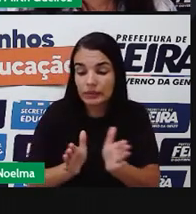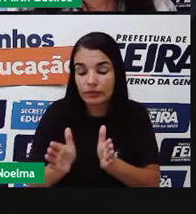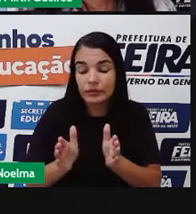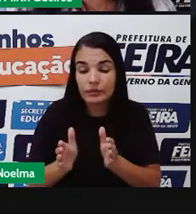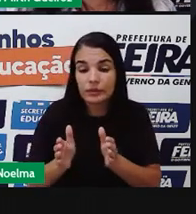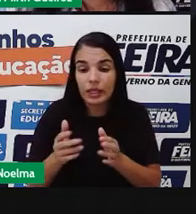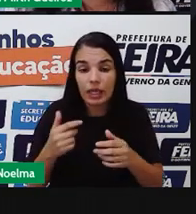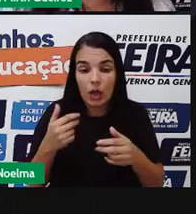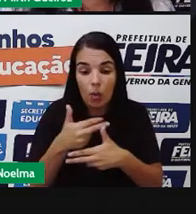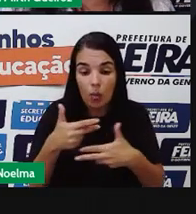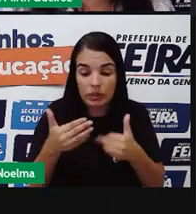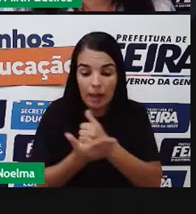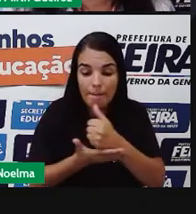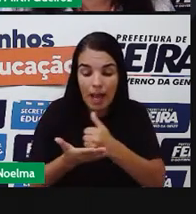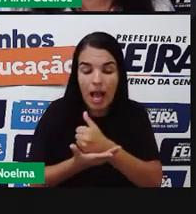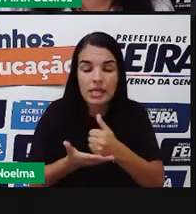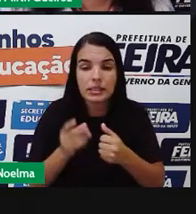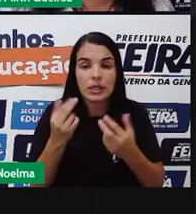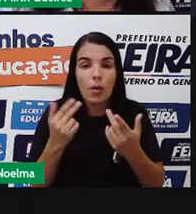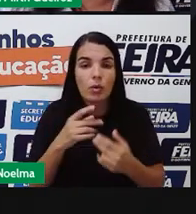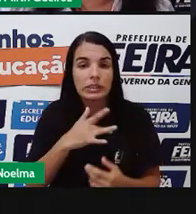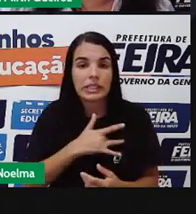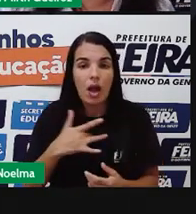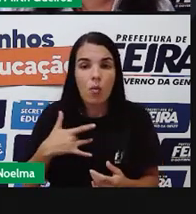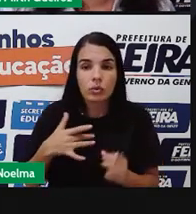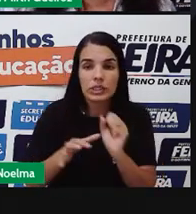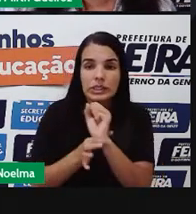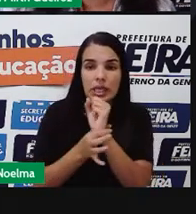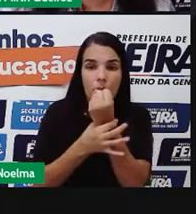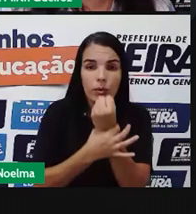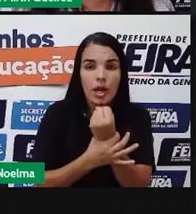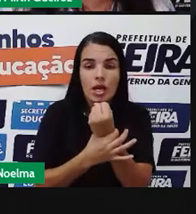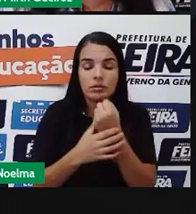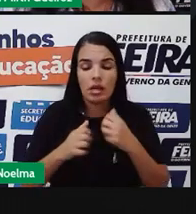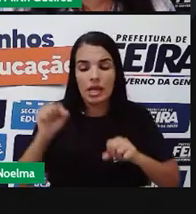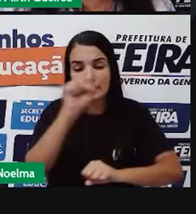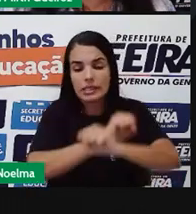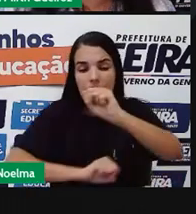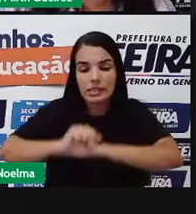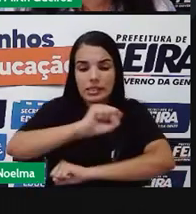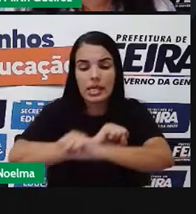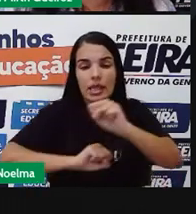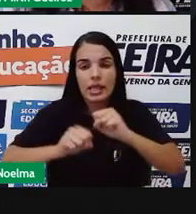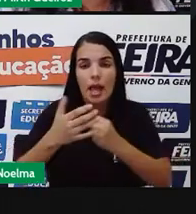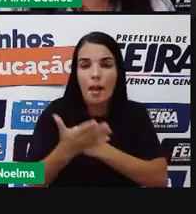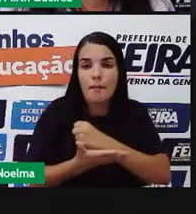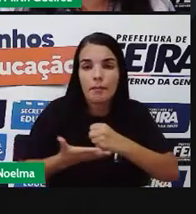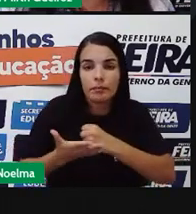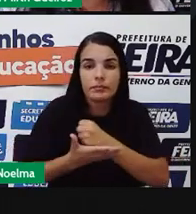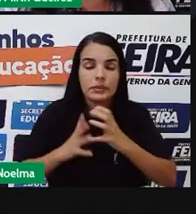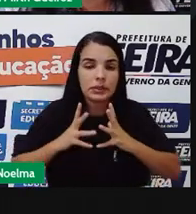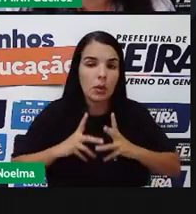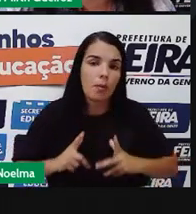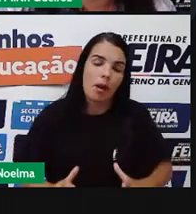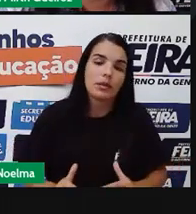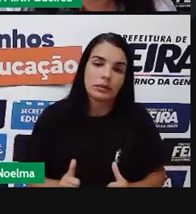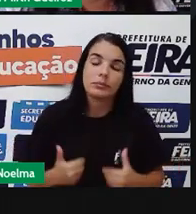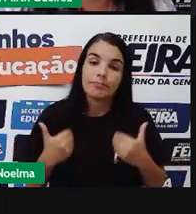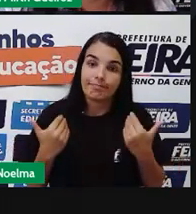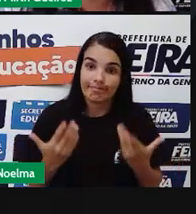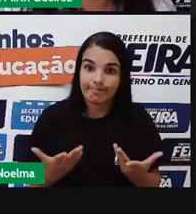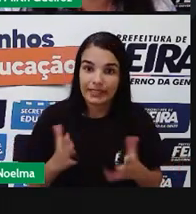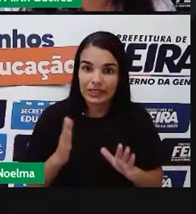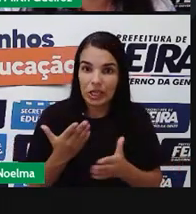básicos Como é o caso Da saúde Segurança E saneamento Que foi o que a gente Já estudou lá Em matemática